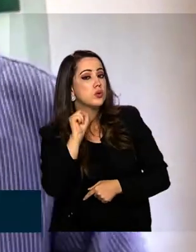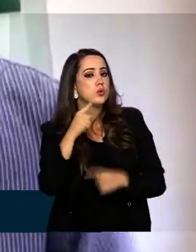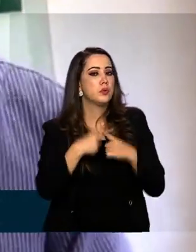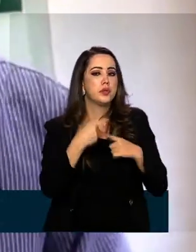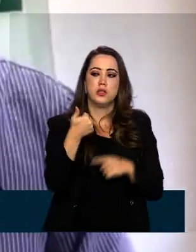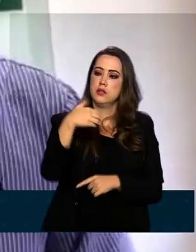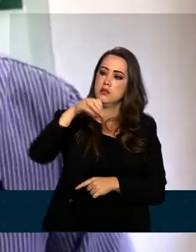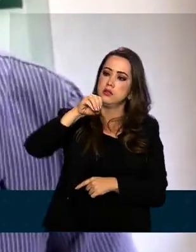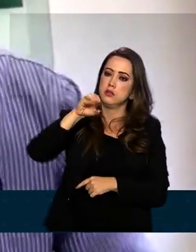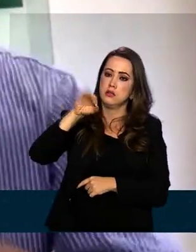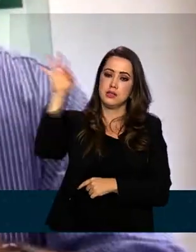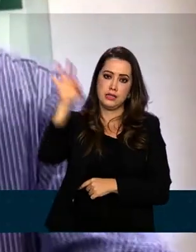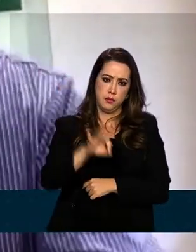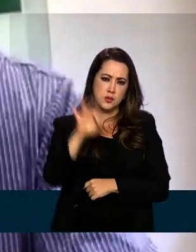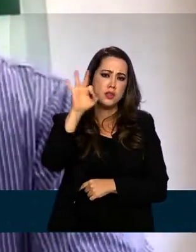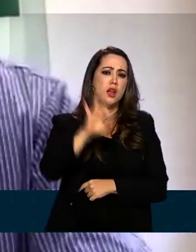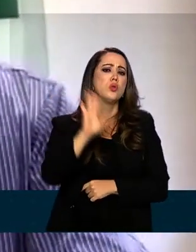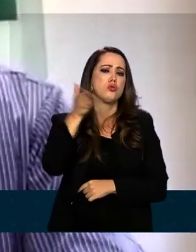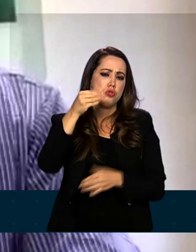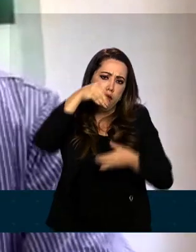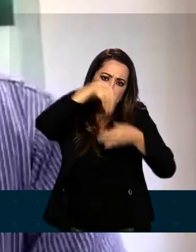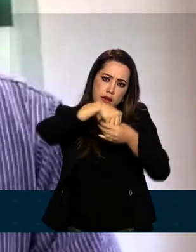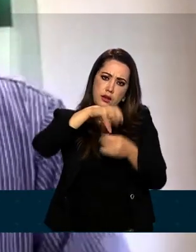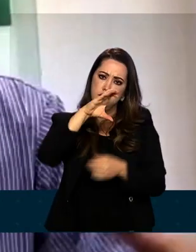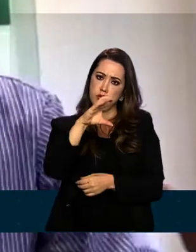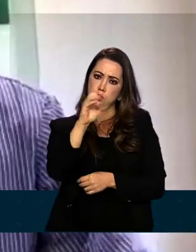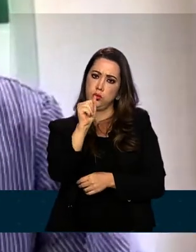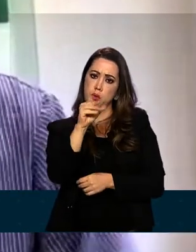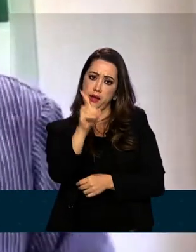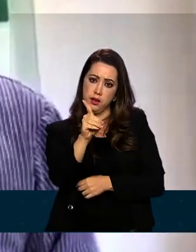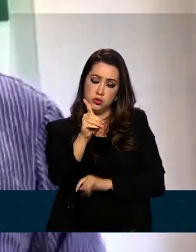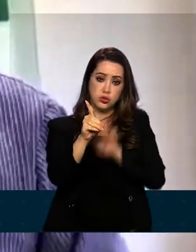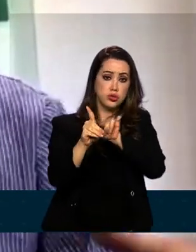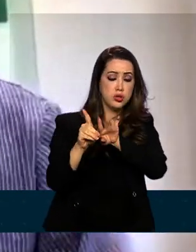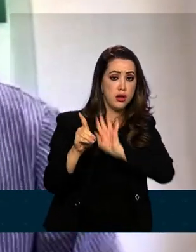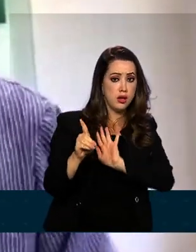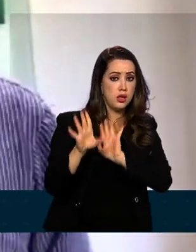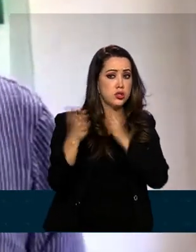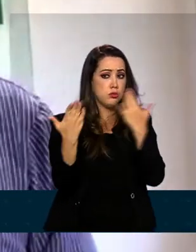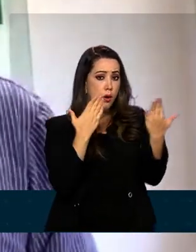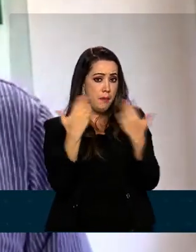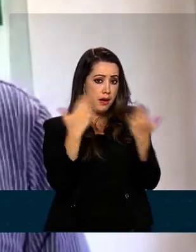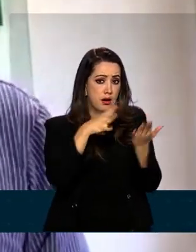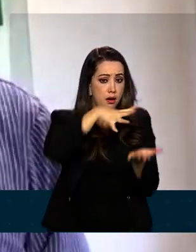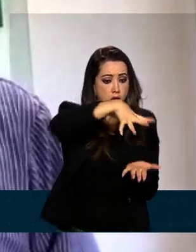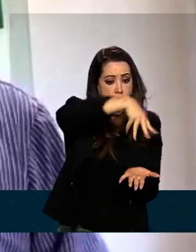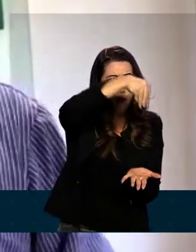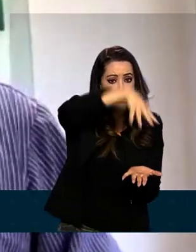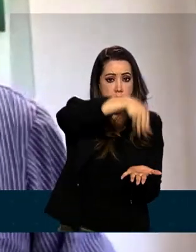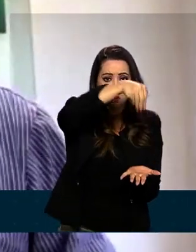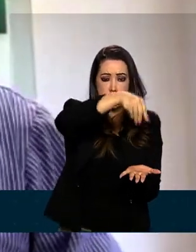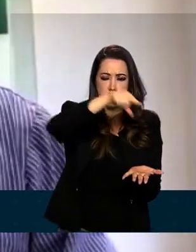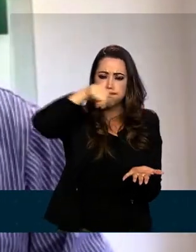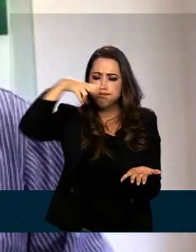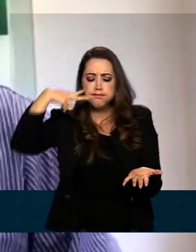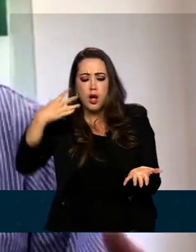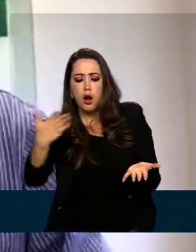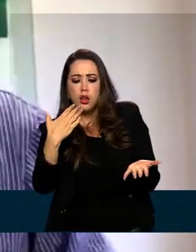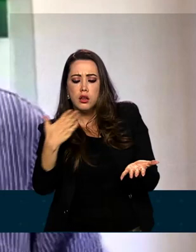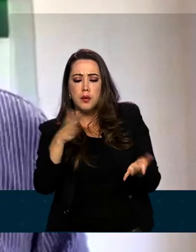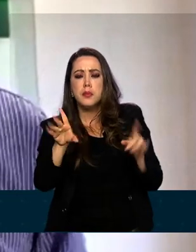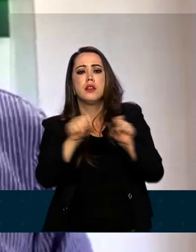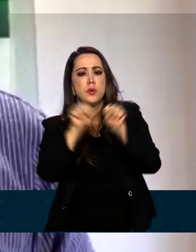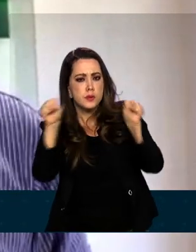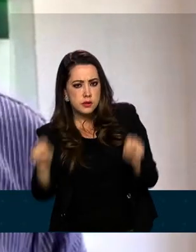propriedades já dentro do CAR, já iniciou o processo de análise, tem a sua base de imagem, tem a sua base de software, para que a gente possa avançar